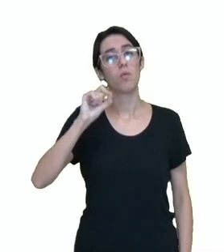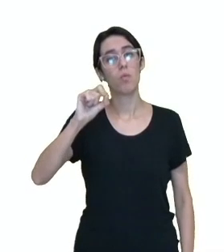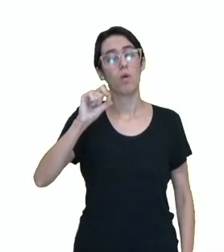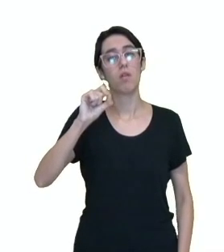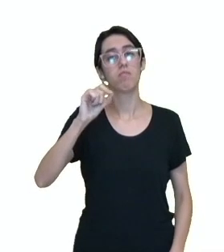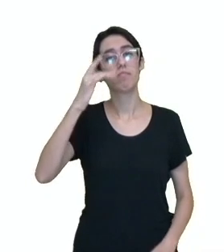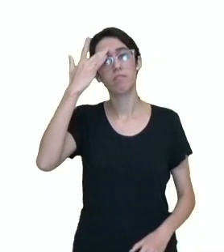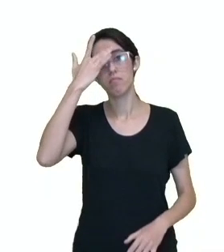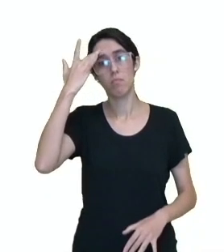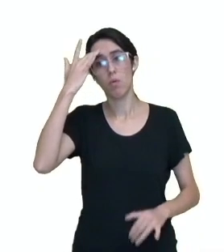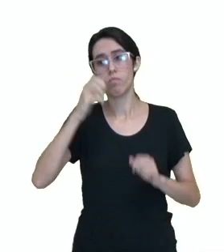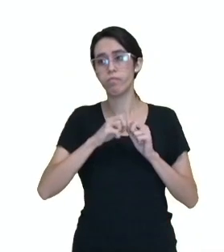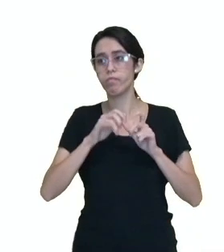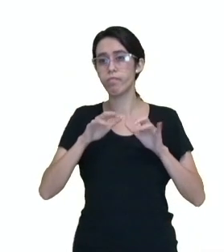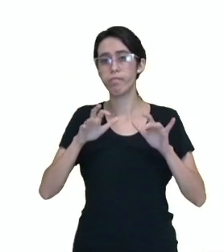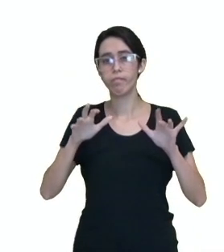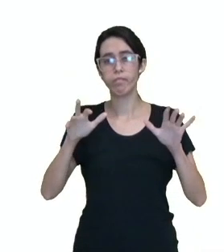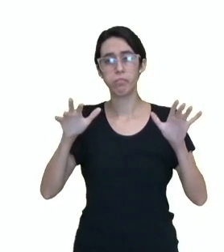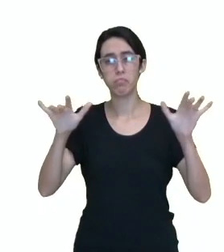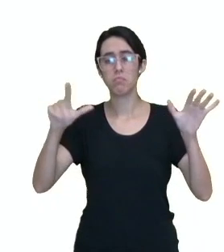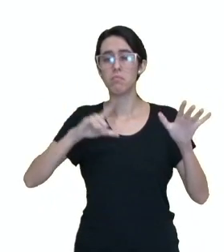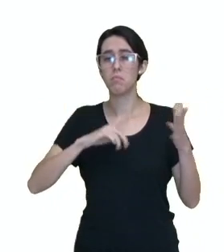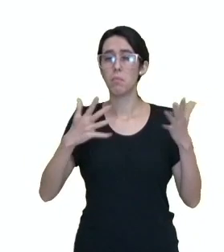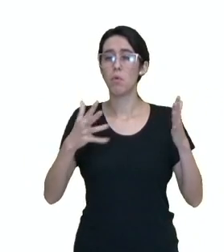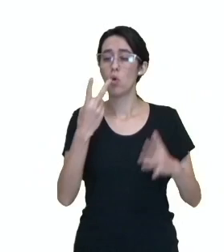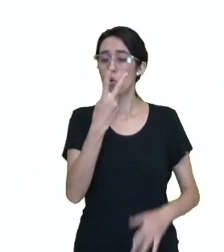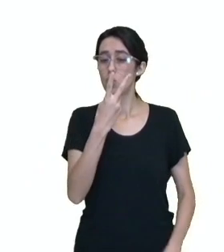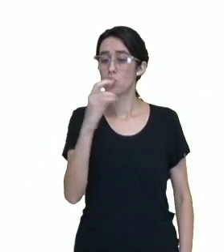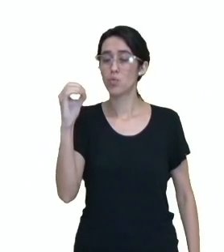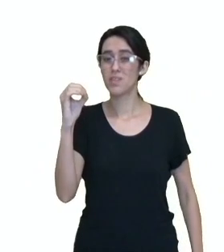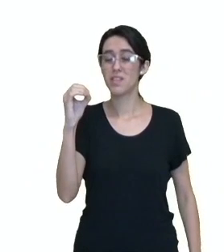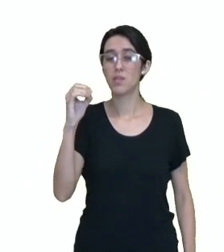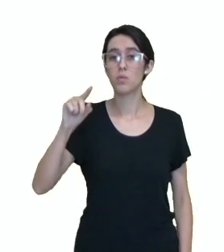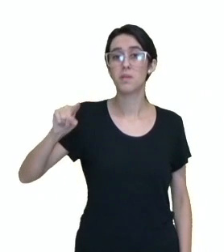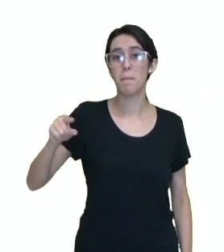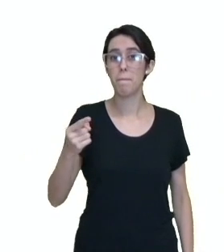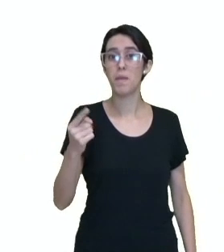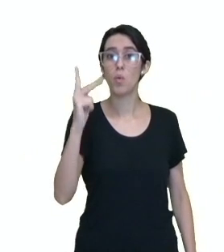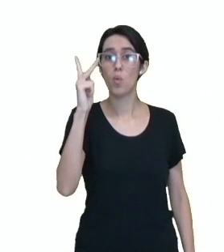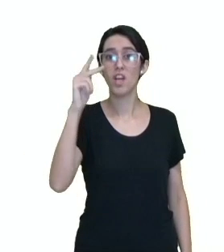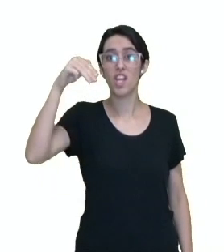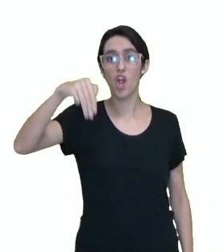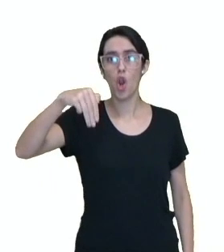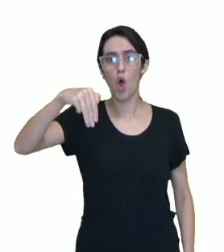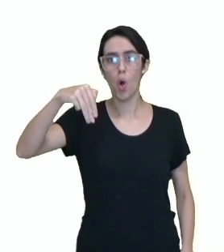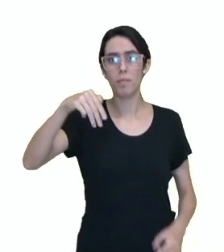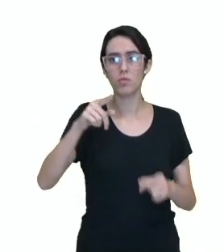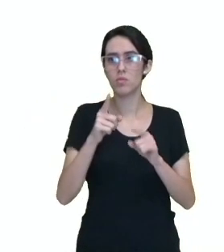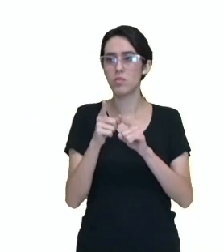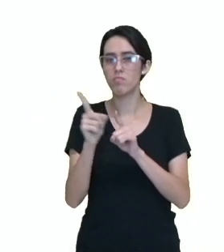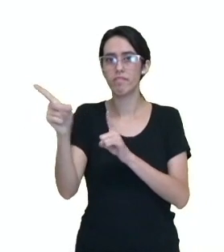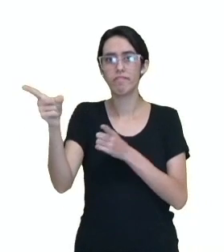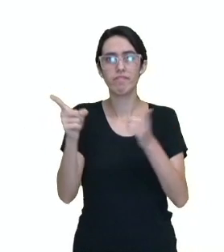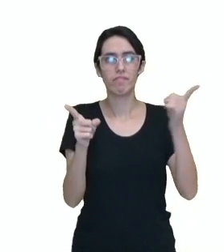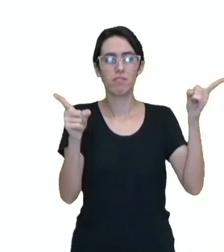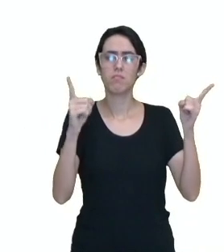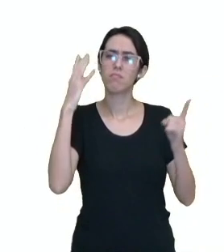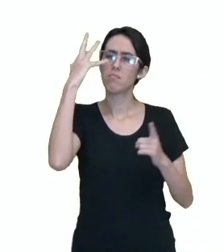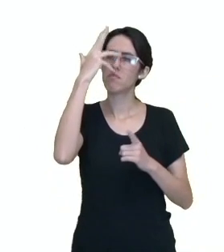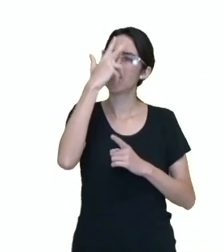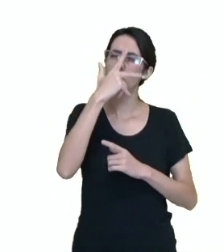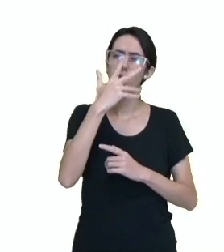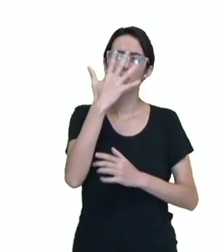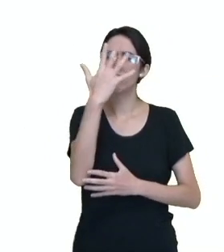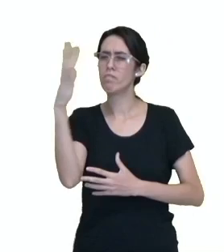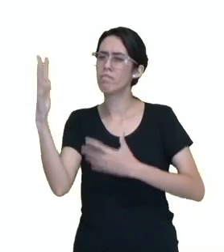território. São mais de 200 mil quilômetros quadrados com as mais belas paisagens do nosso litoral